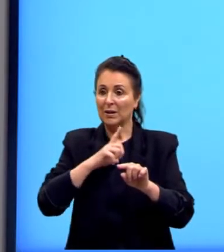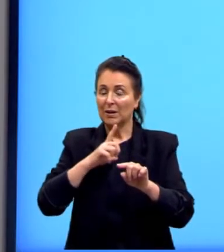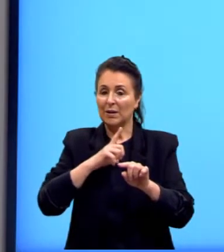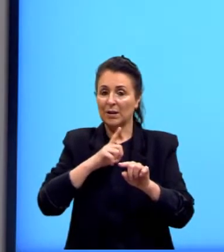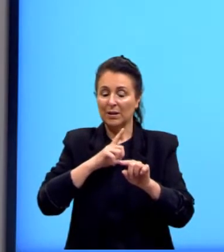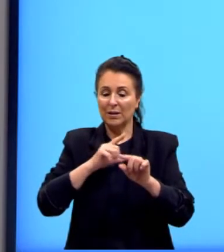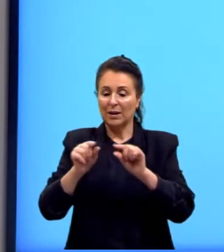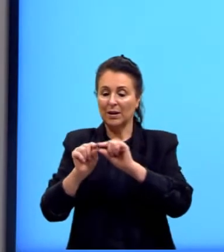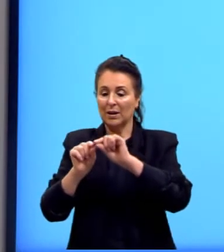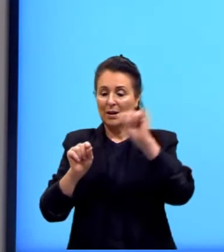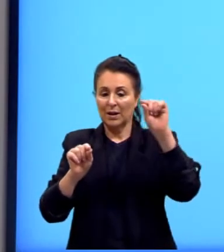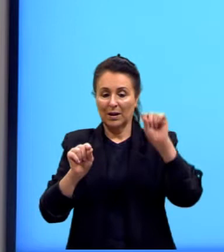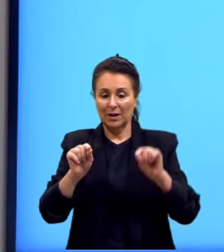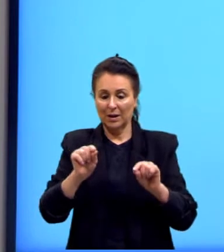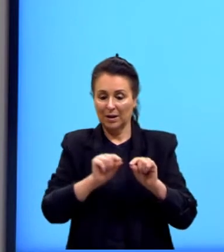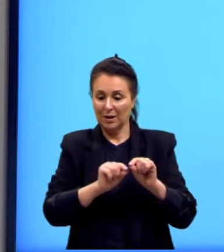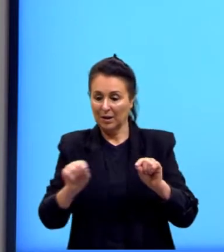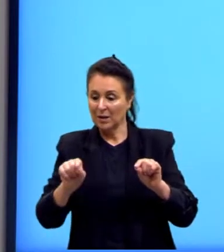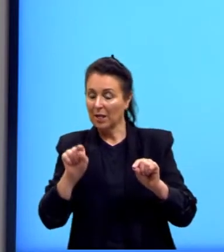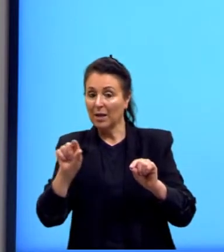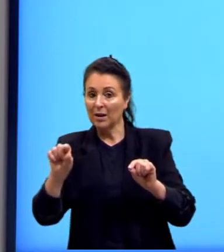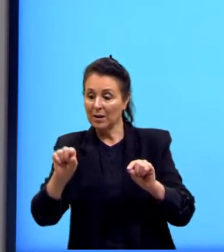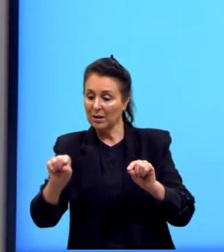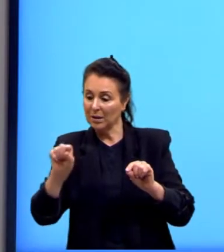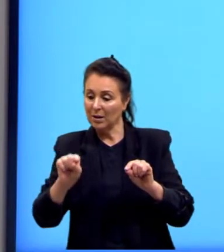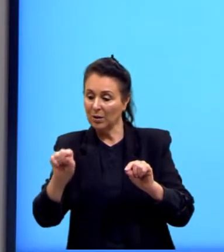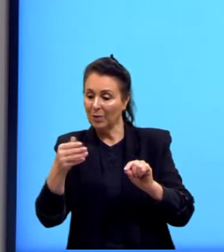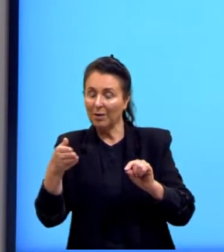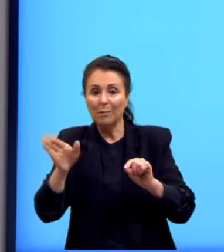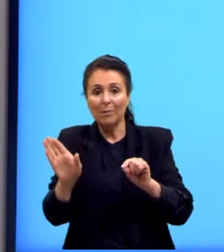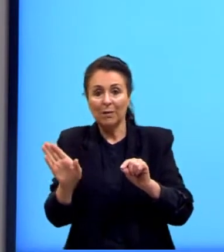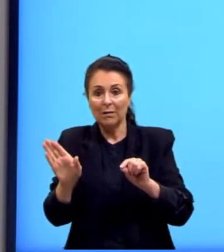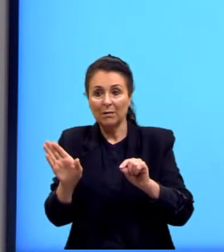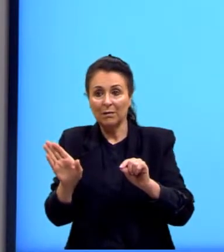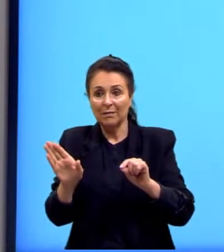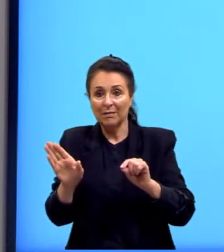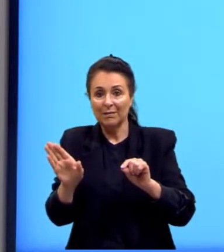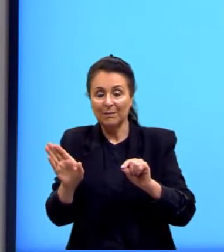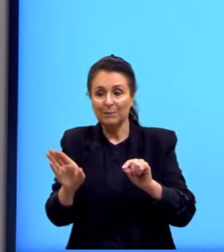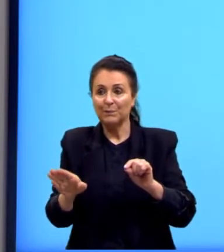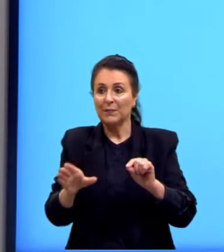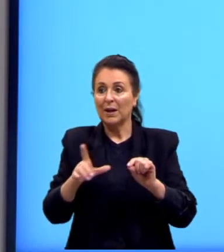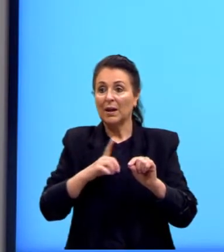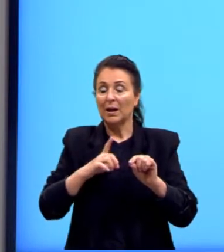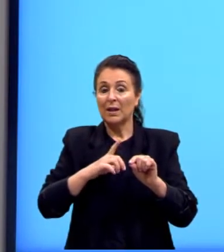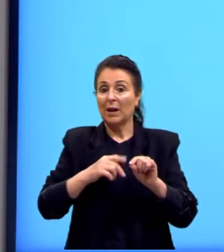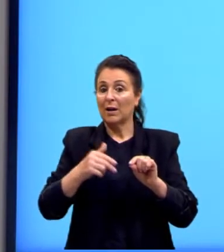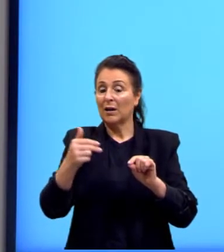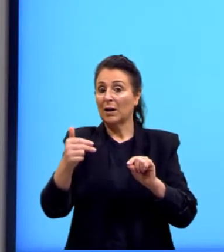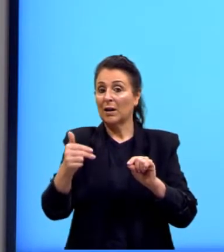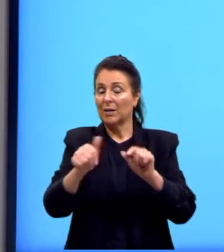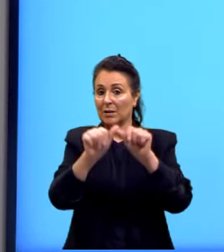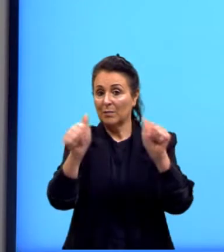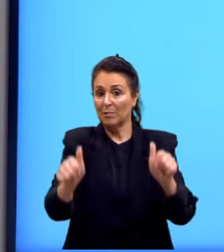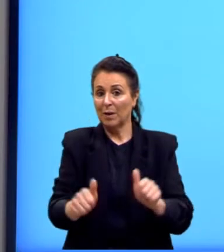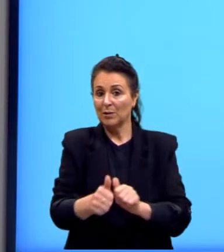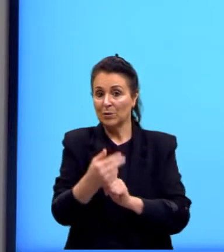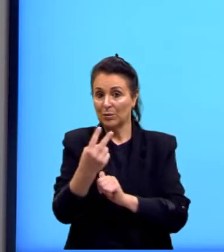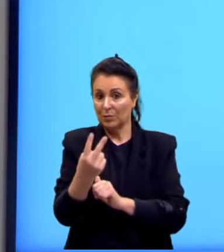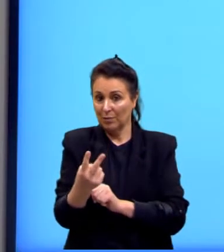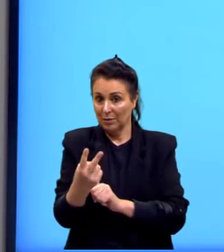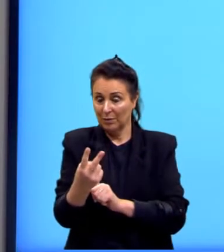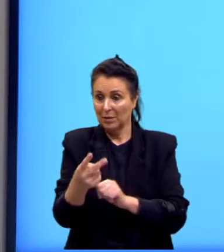suas hastes e uma abertura em uma das hastes. Aqui na figura 2, que nós vamos descrever também